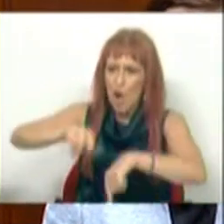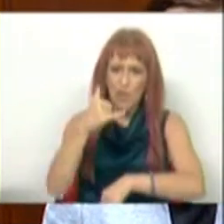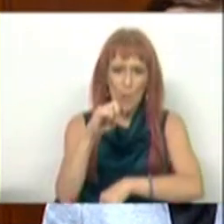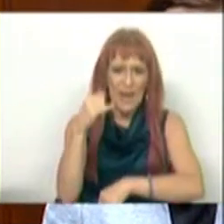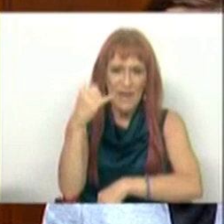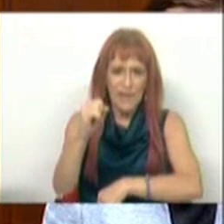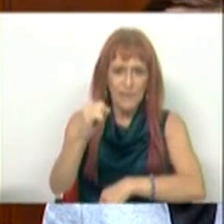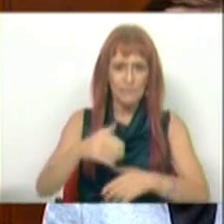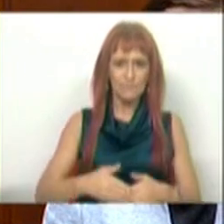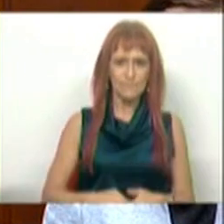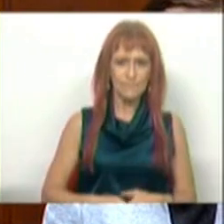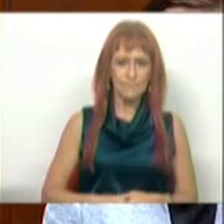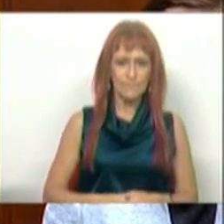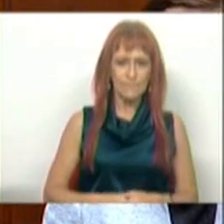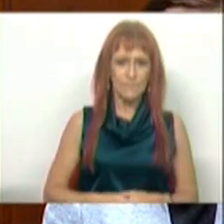2020